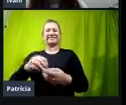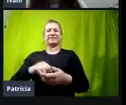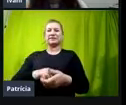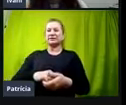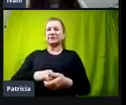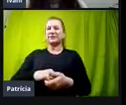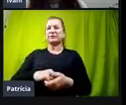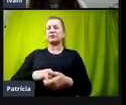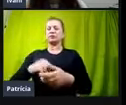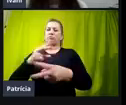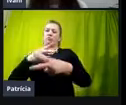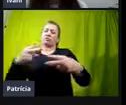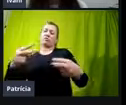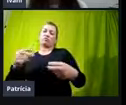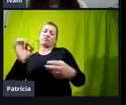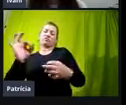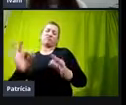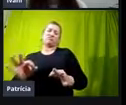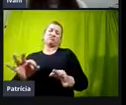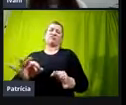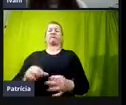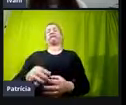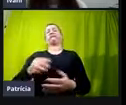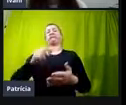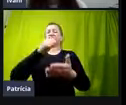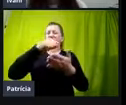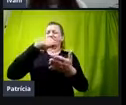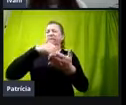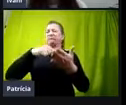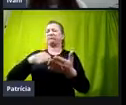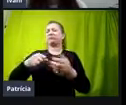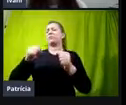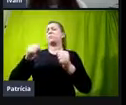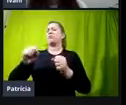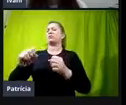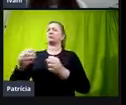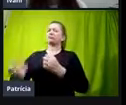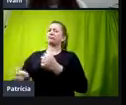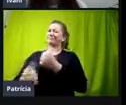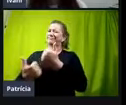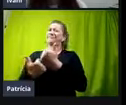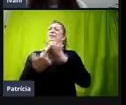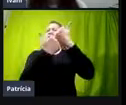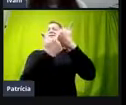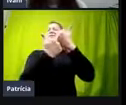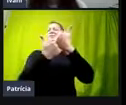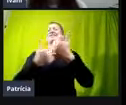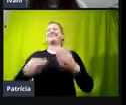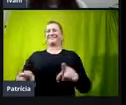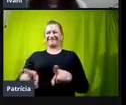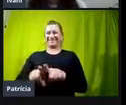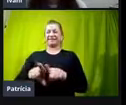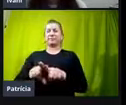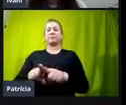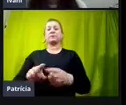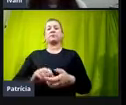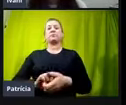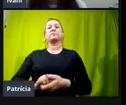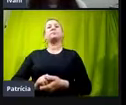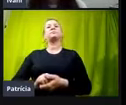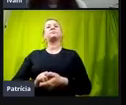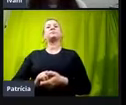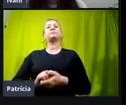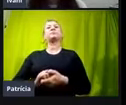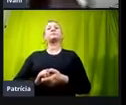coisa prescrevida, certamente ela vai contribuir, pode contribuir, né, ter mais um elemento na